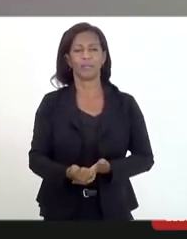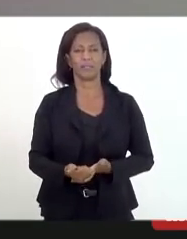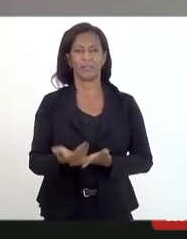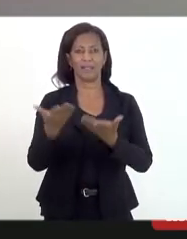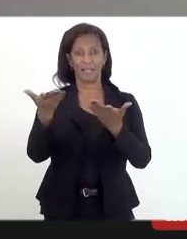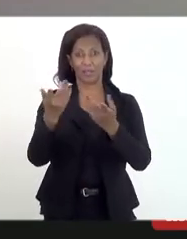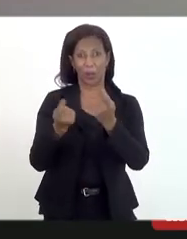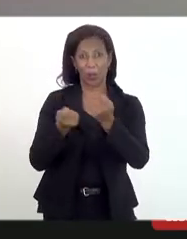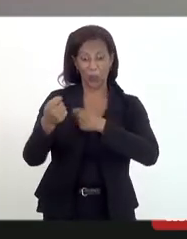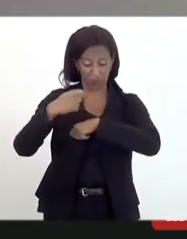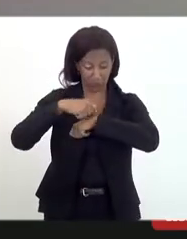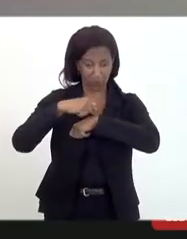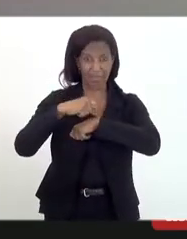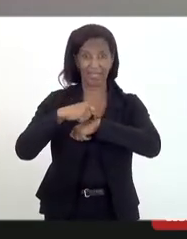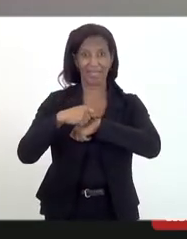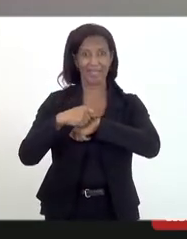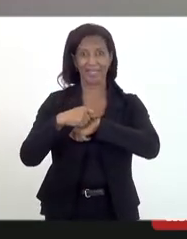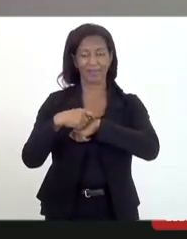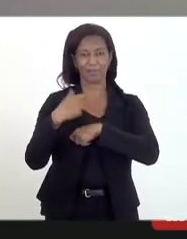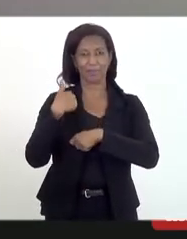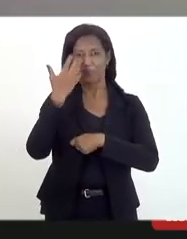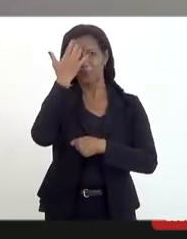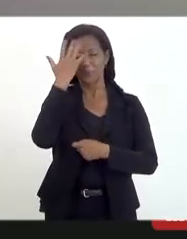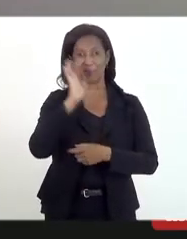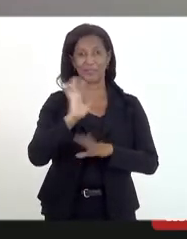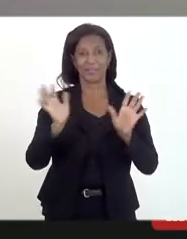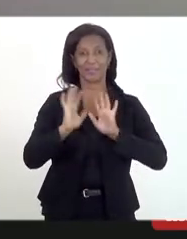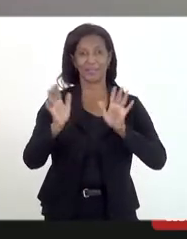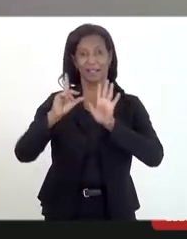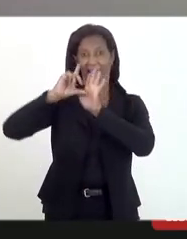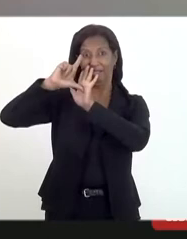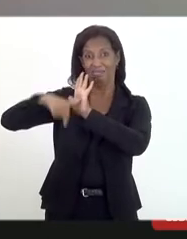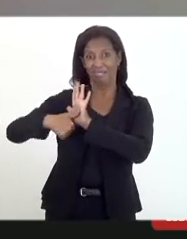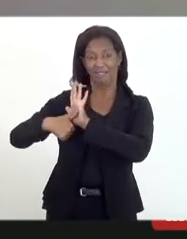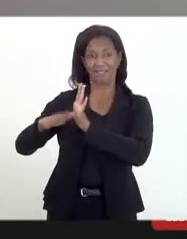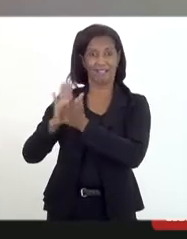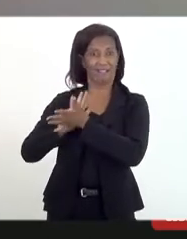me controla o tempo, por gentileza. Não quero eu atrasar aqui.